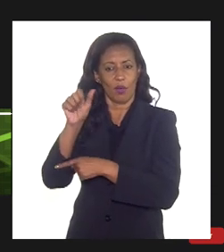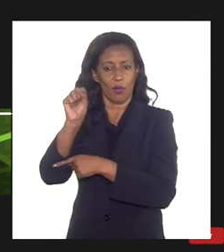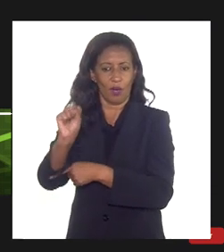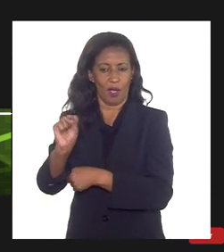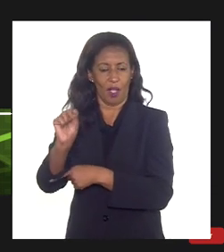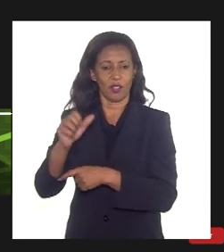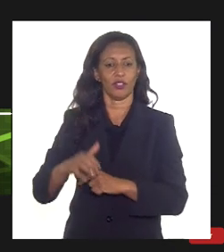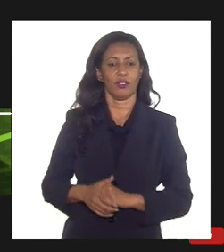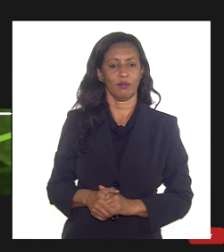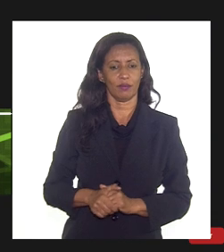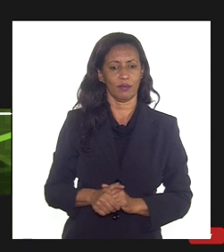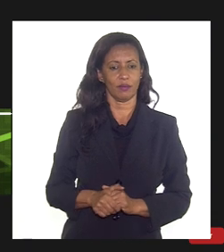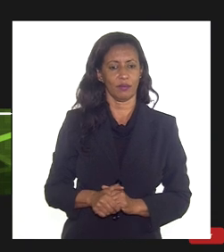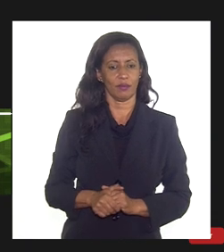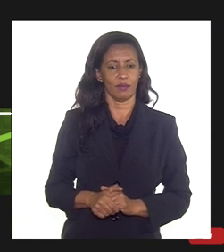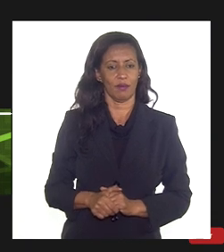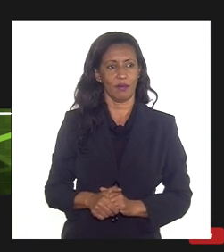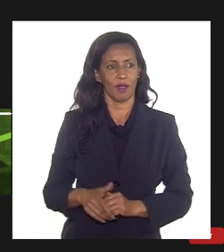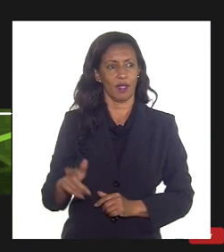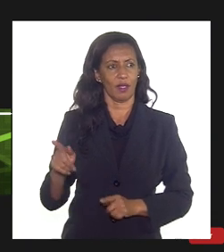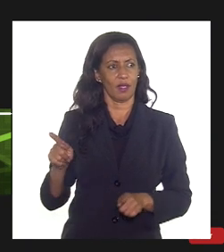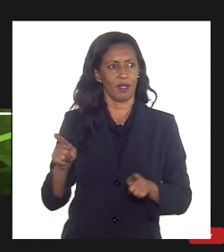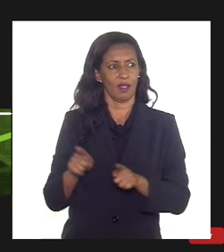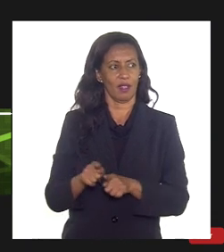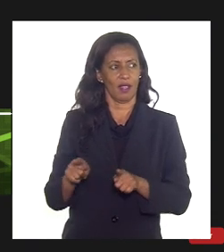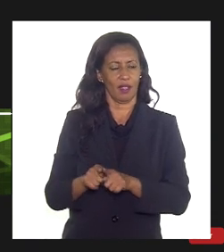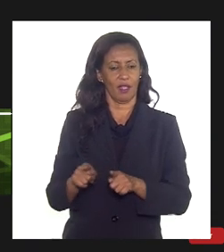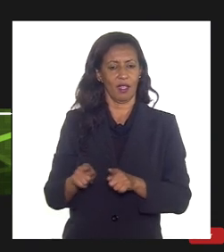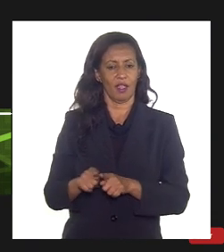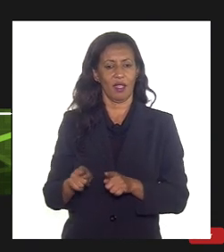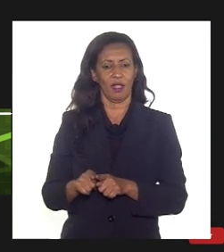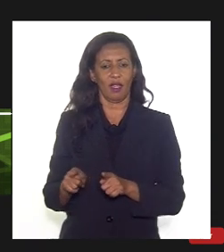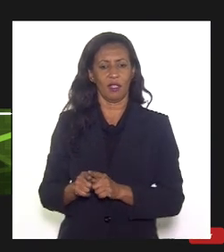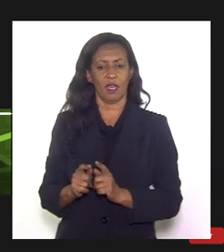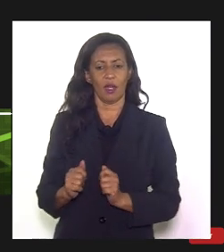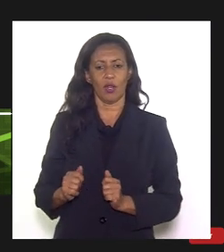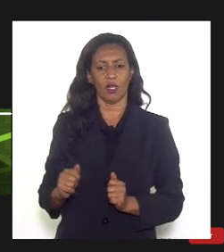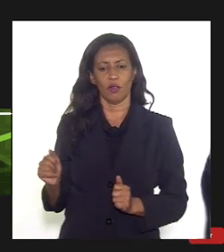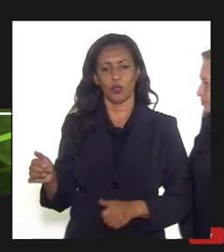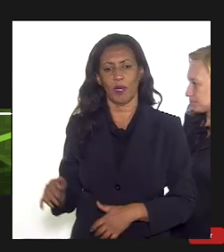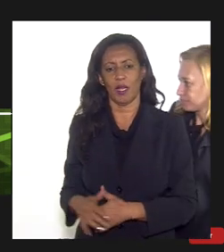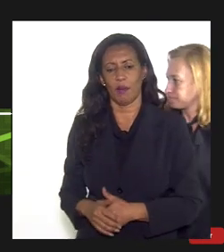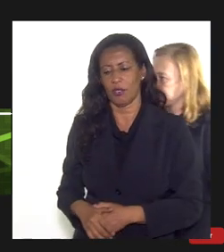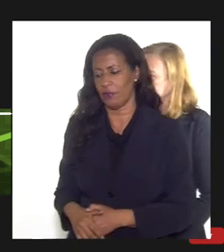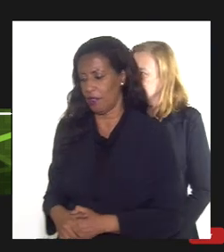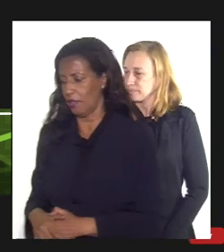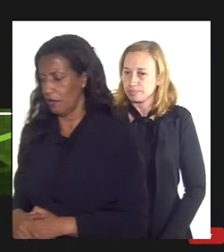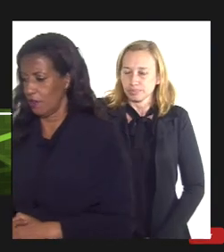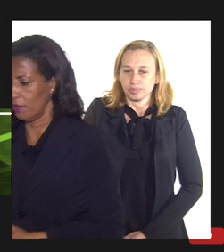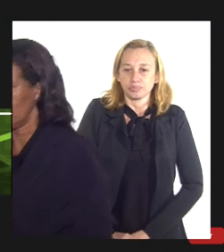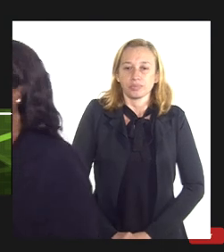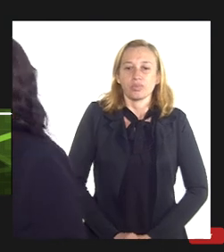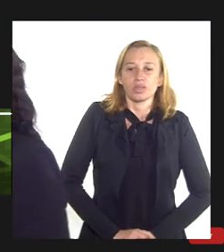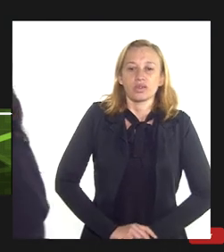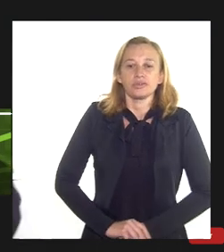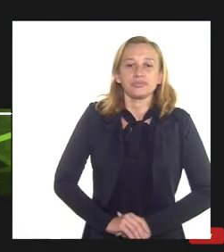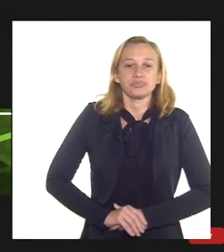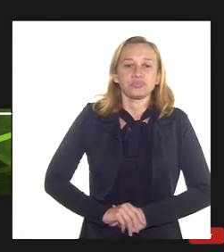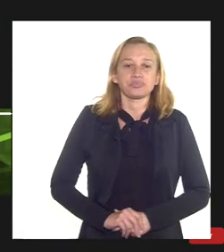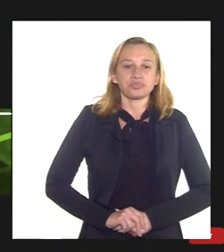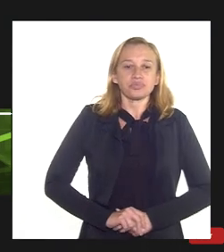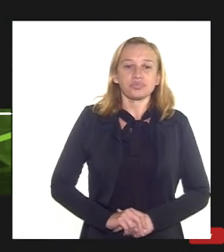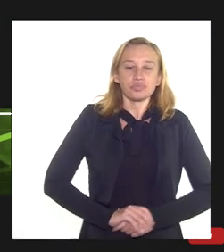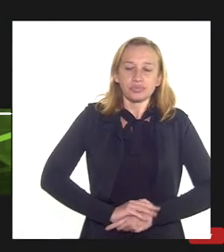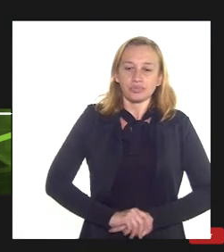um eletrocentro, e aqui também temos tratamento cálcico aqui de GLP e outras unidades que permitem a operação